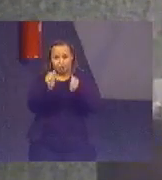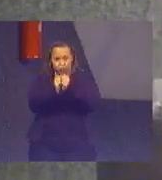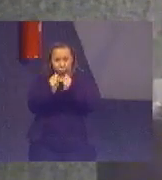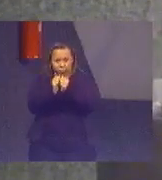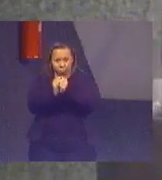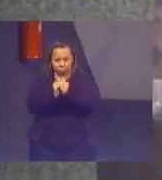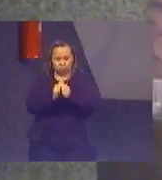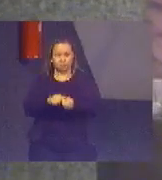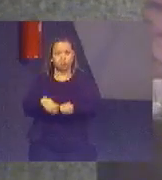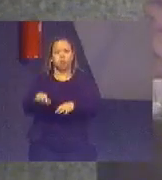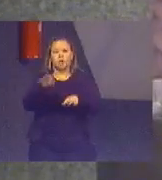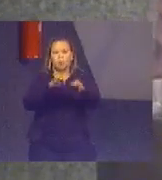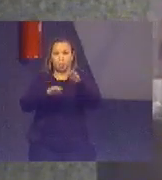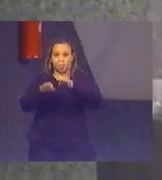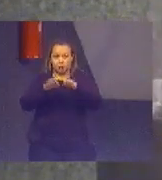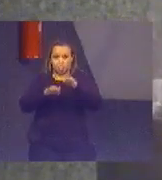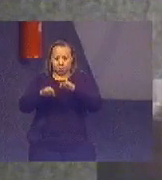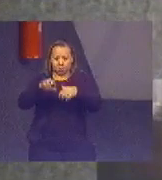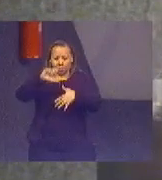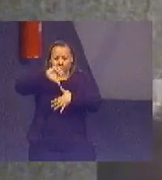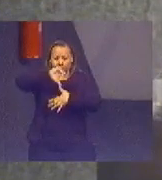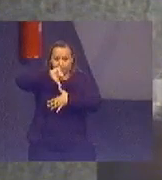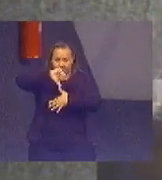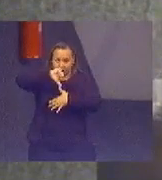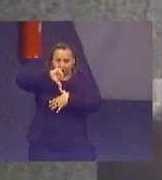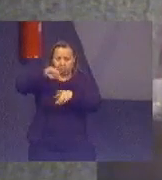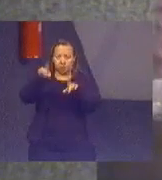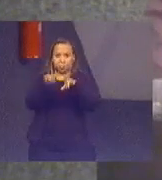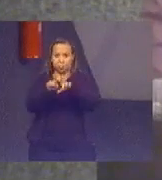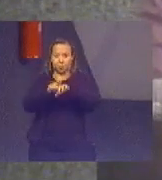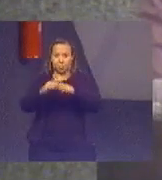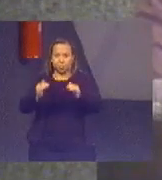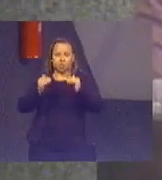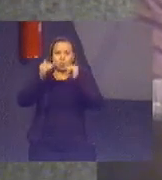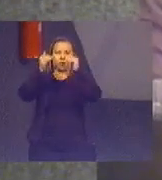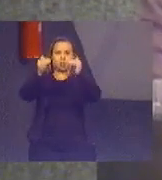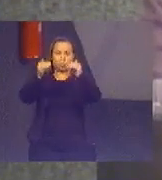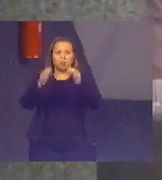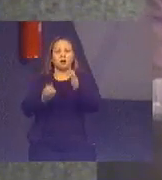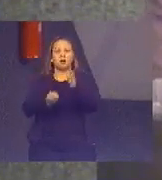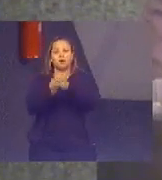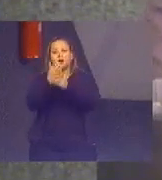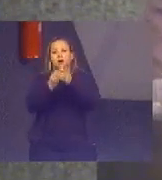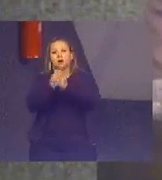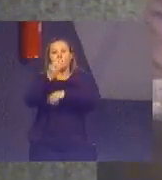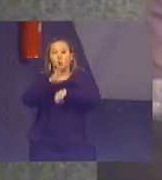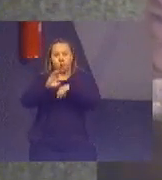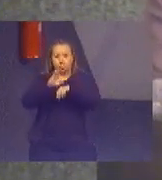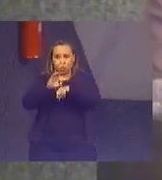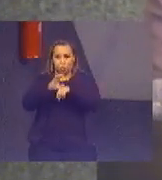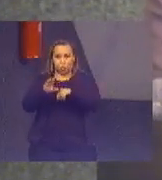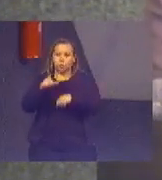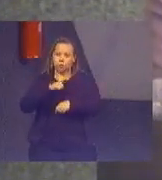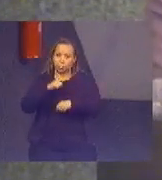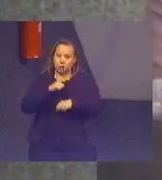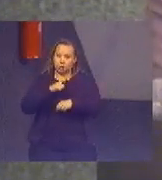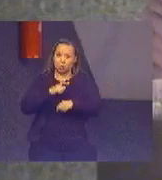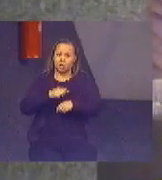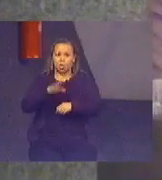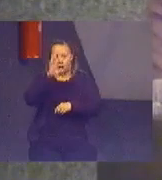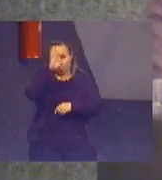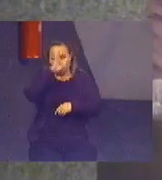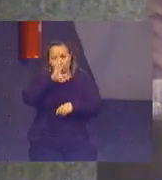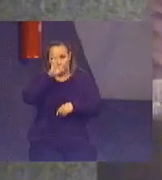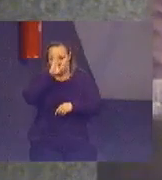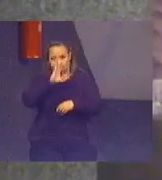Organização Latino-Americana das Entidades de Fiscalização Superior, criou um curso que está disponível gratuitamente na Escola